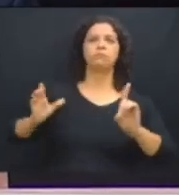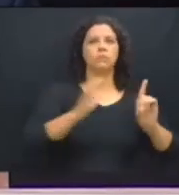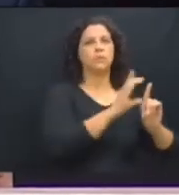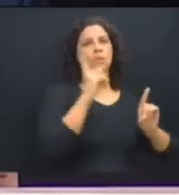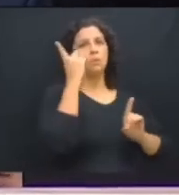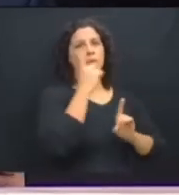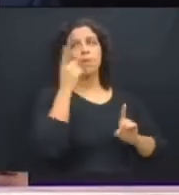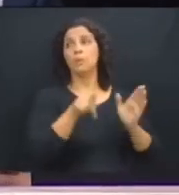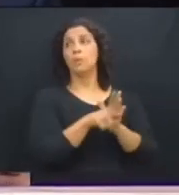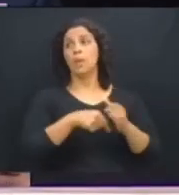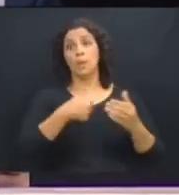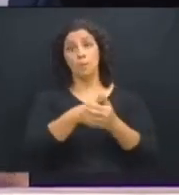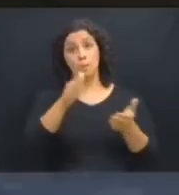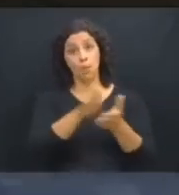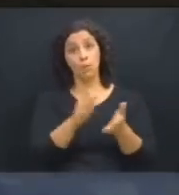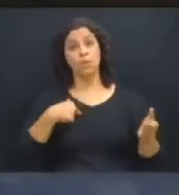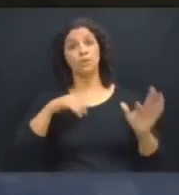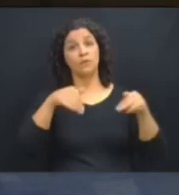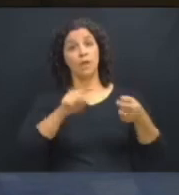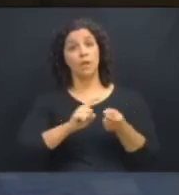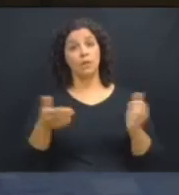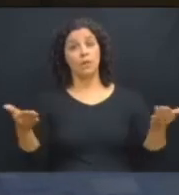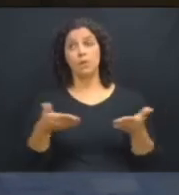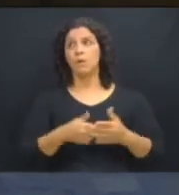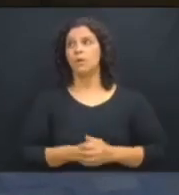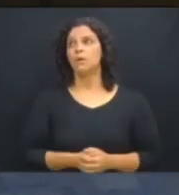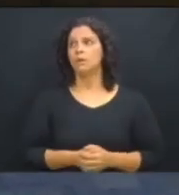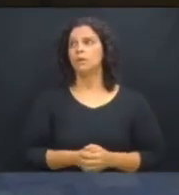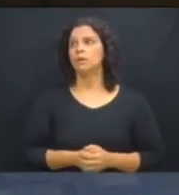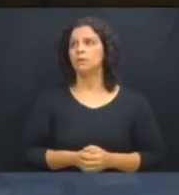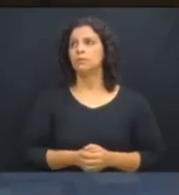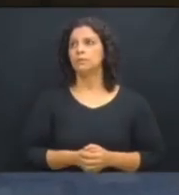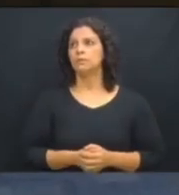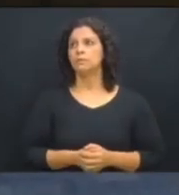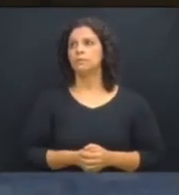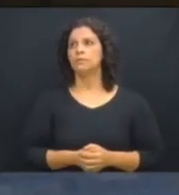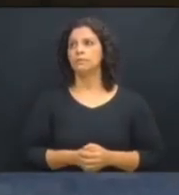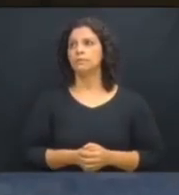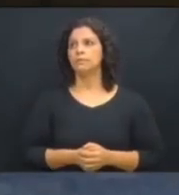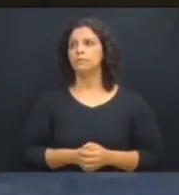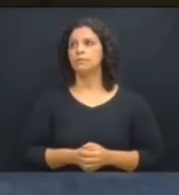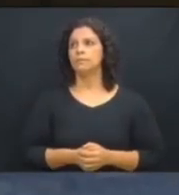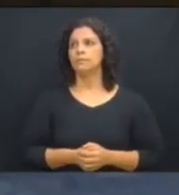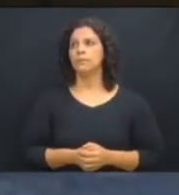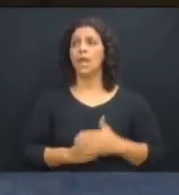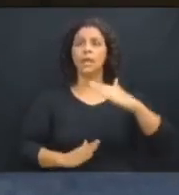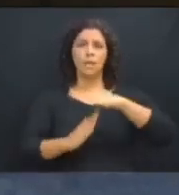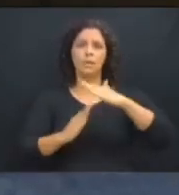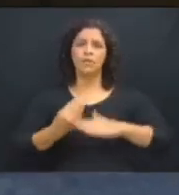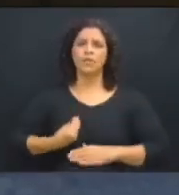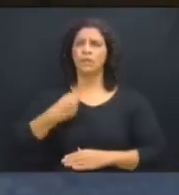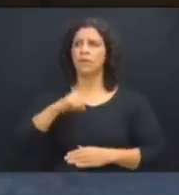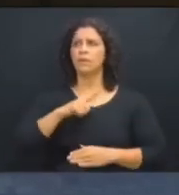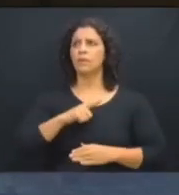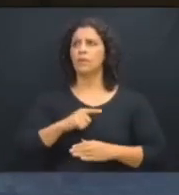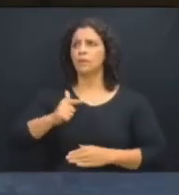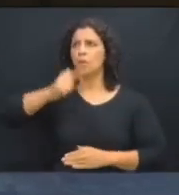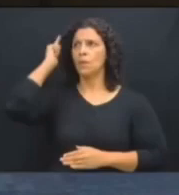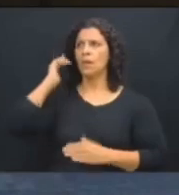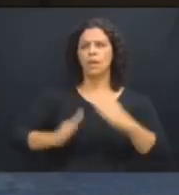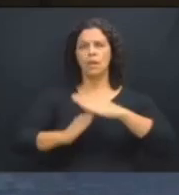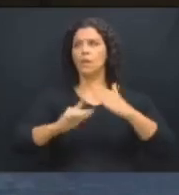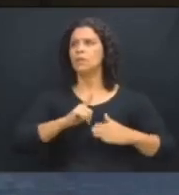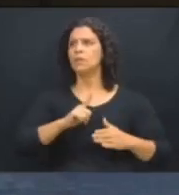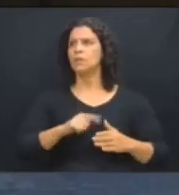sob pena de nós encerrarmos a sessão. Deputado Romandelli, tem limite na vida. Tem limite, deputado Romandelli.